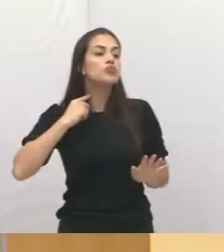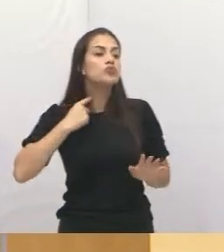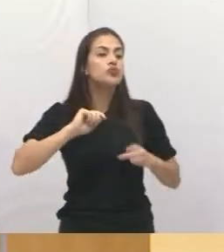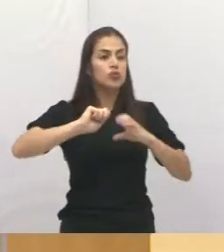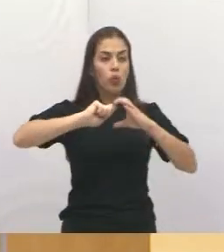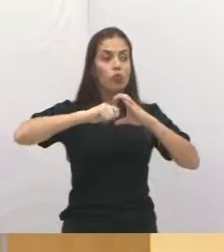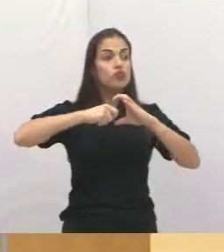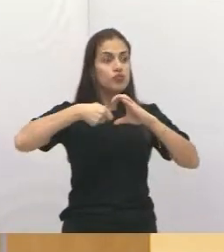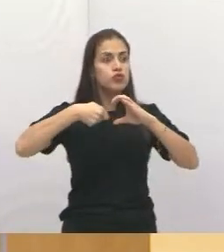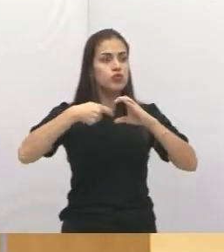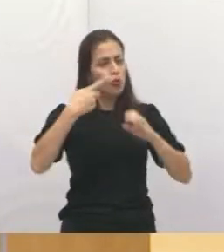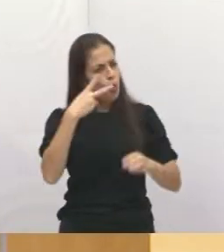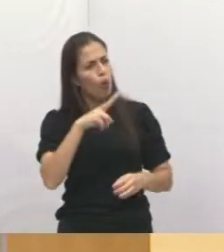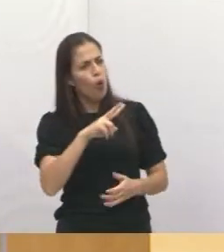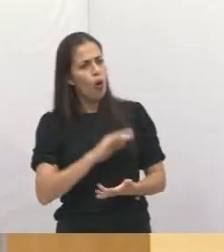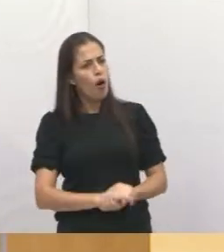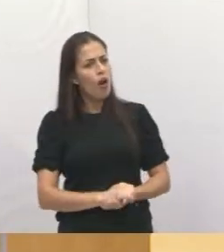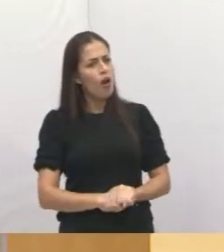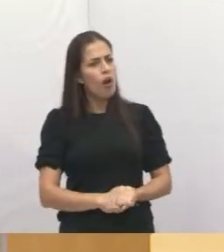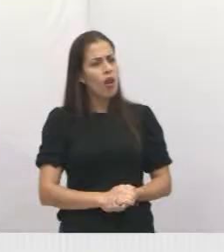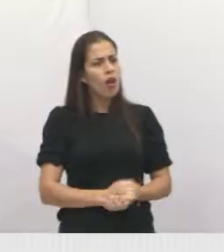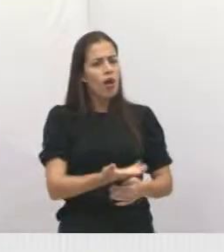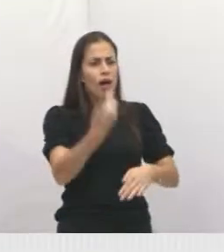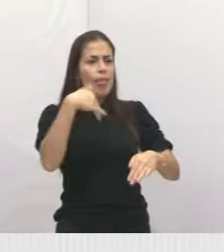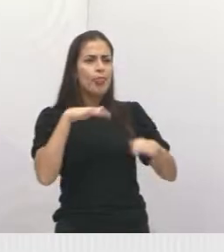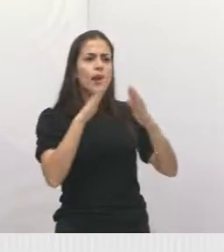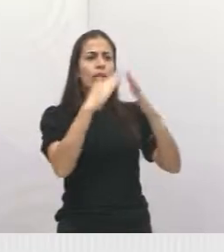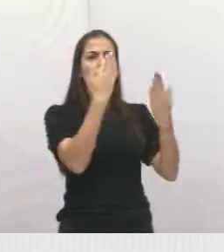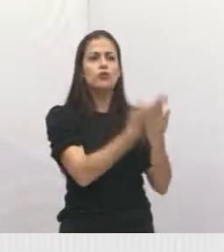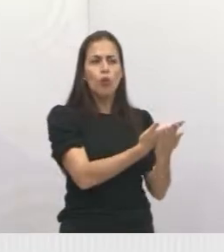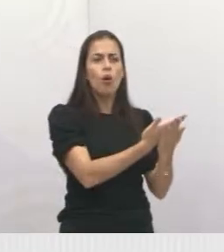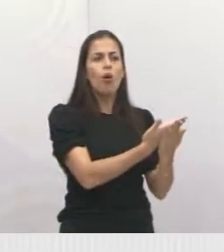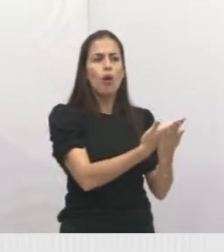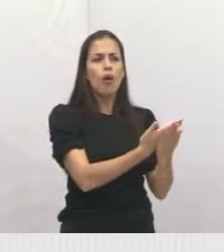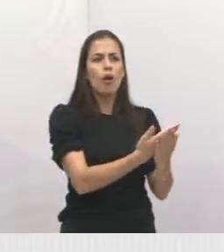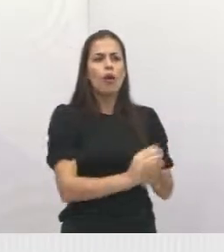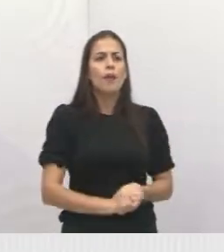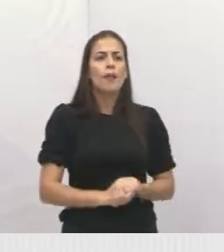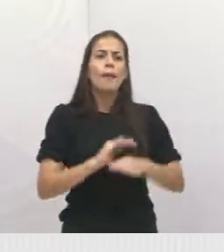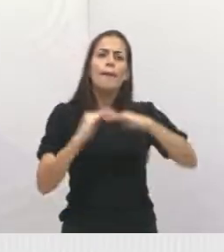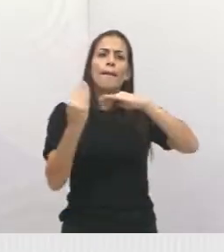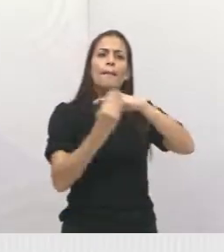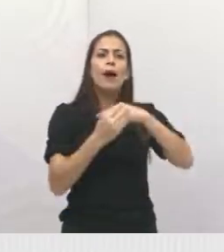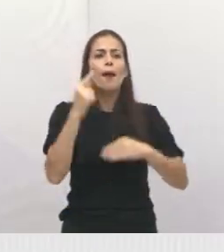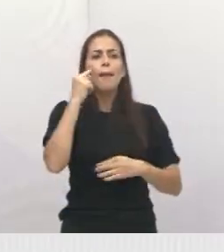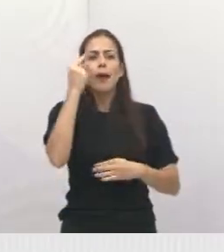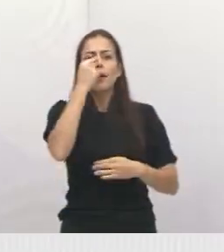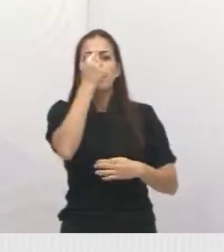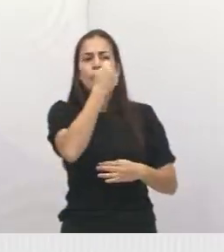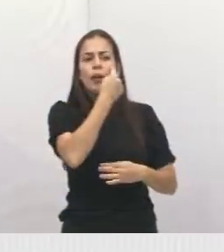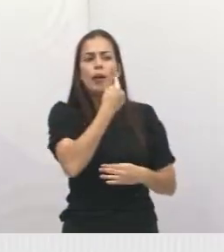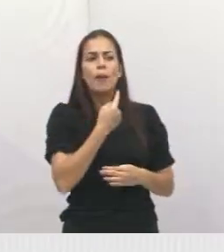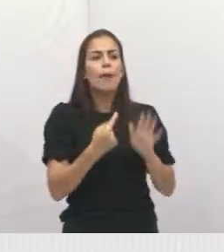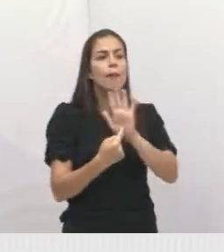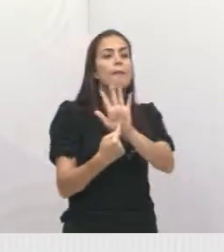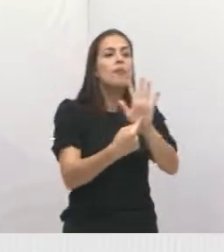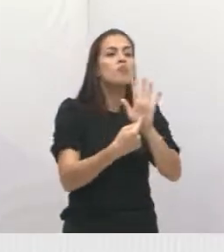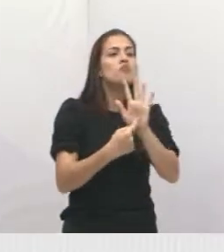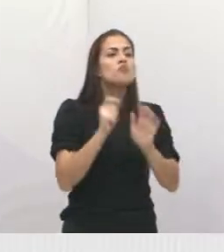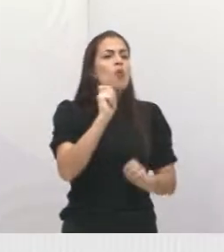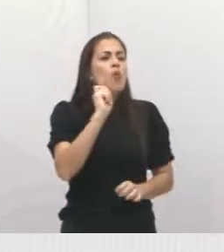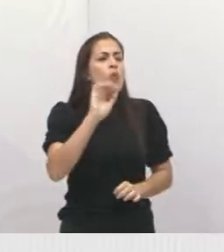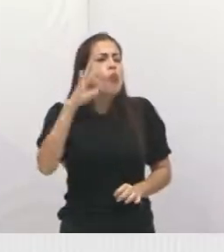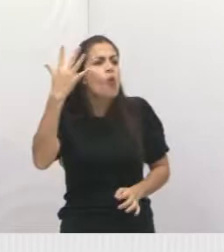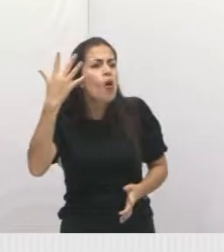lixo que está aí, que ninguém aguenta mais atrás da escola. O Parque Meia Lua, para mostrar para vocês a situação que se encontra.